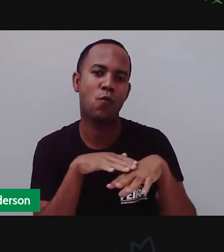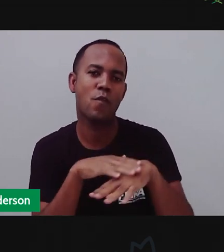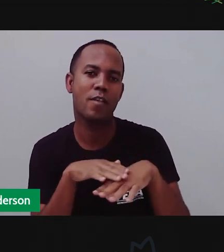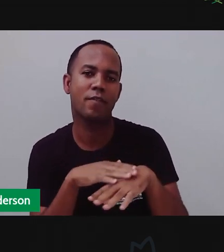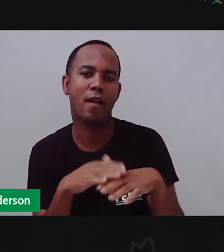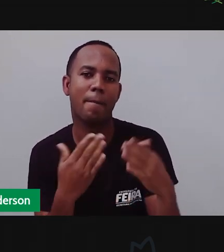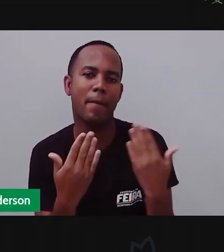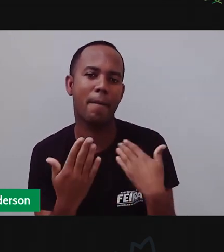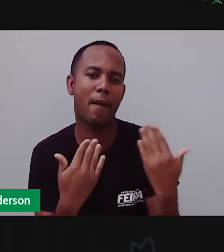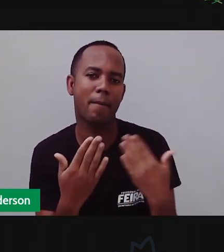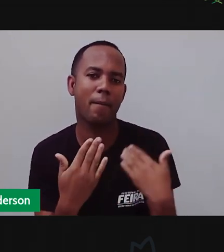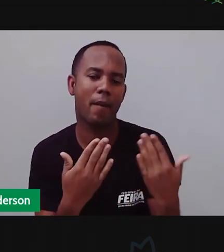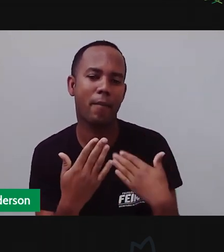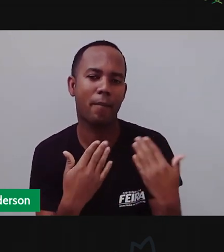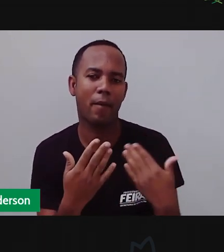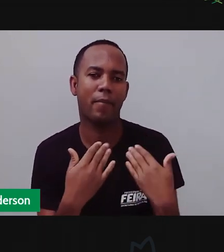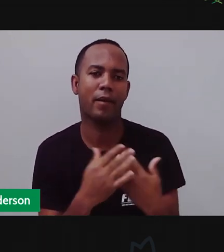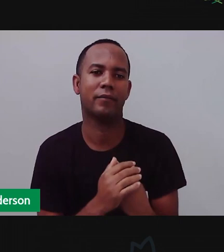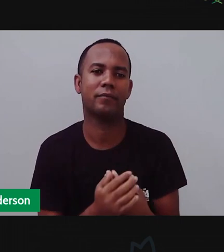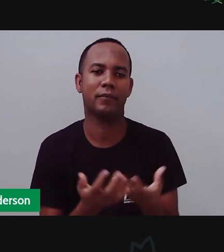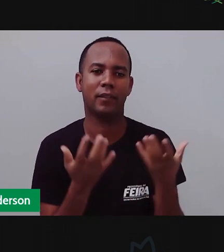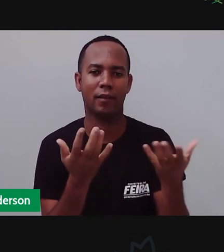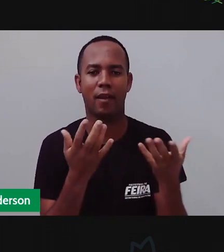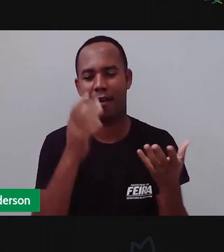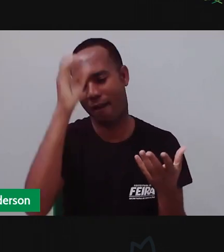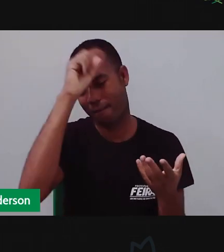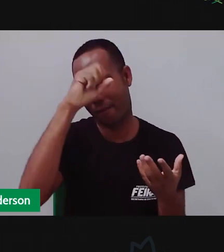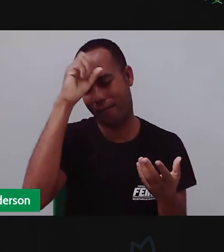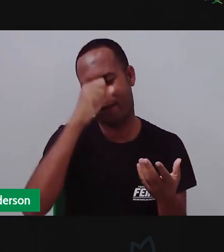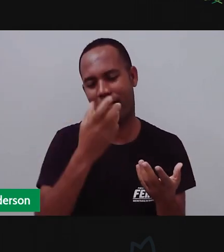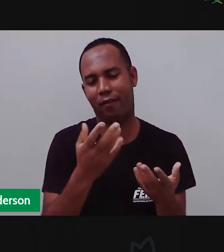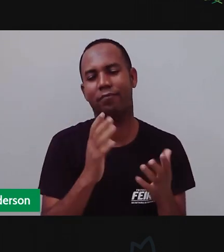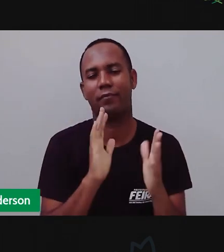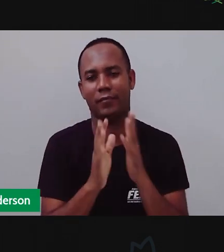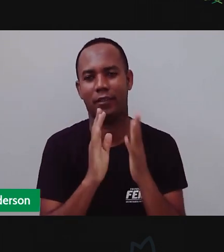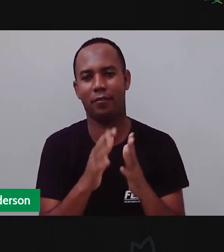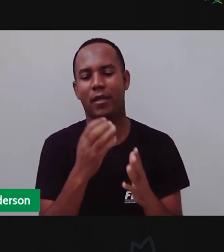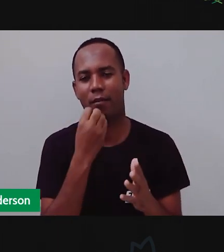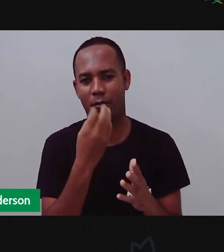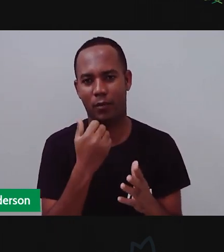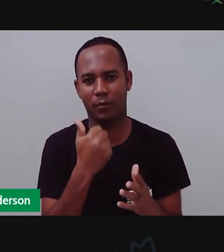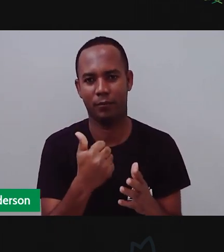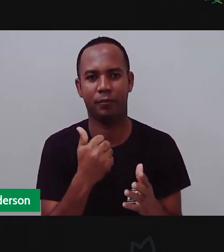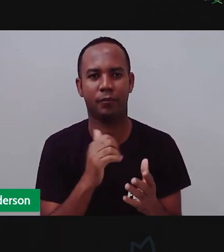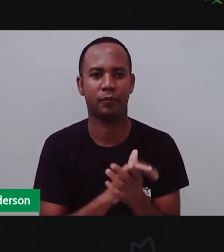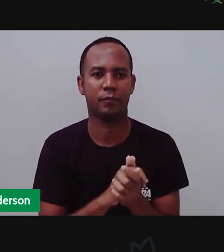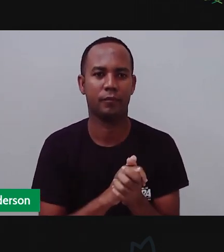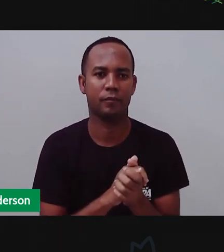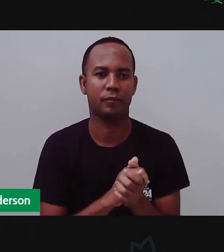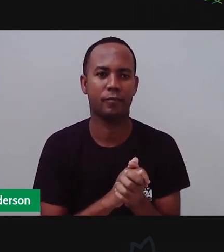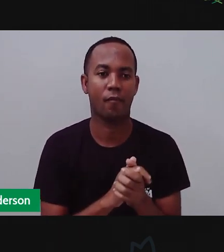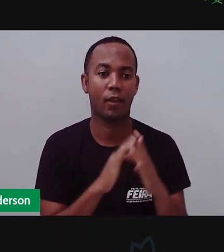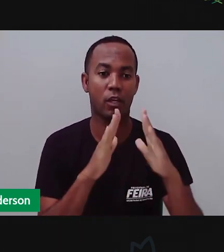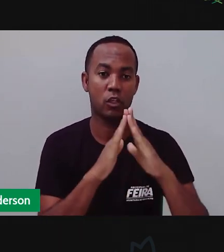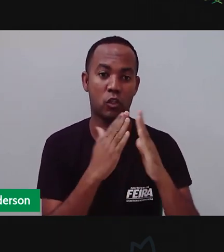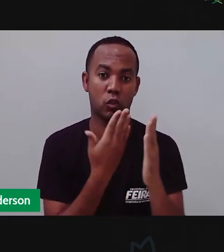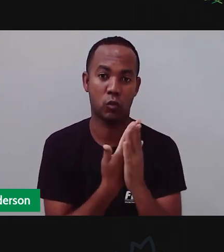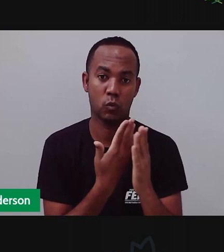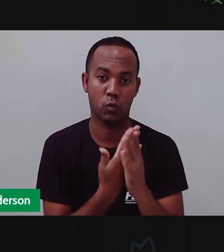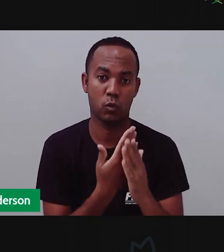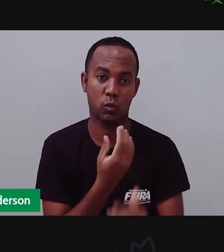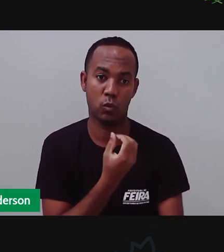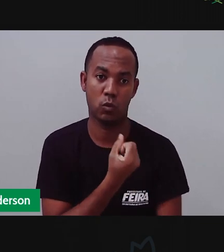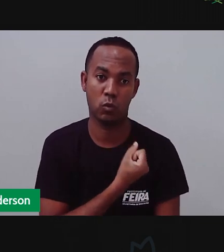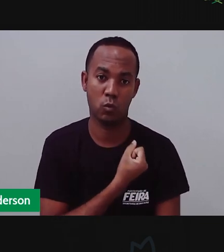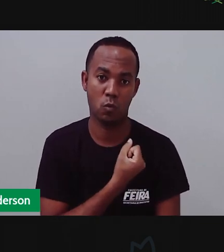se comunicar, porque eu, quando eu sair daqui, eu já quero tá, Vamos lá? Nossa aula de número